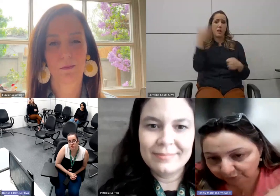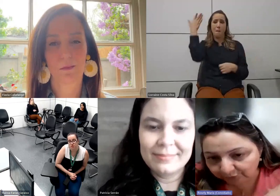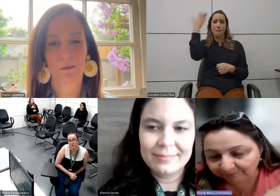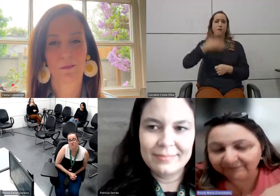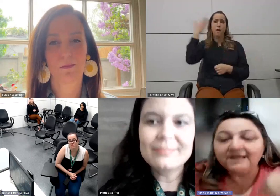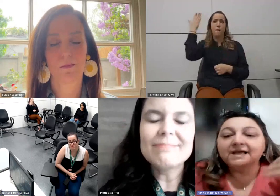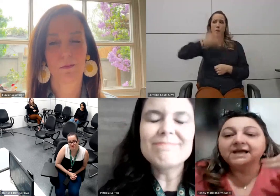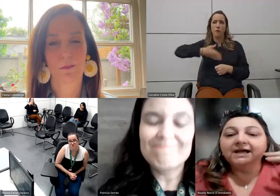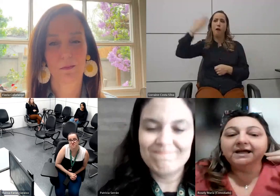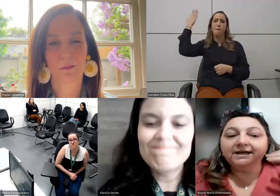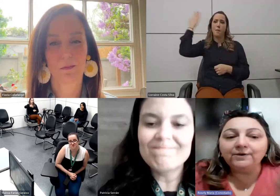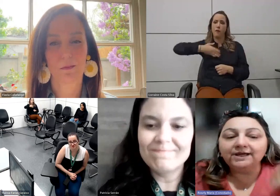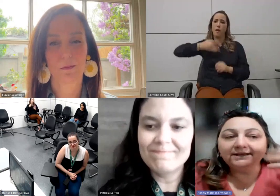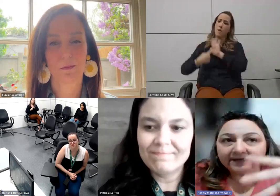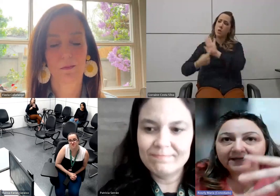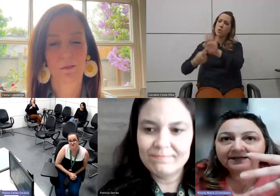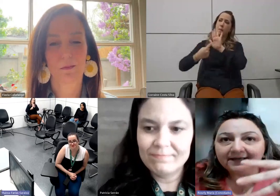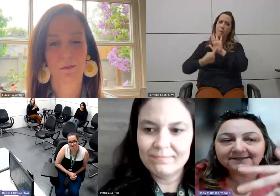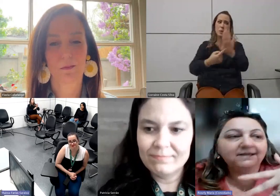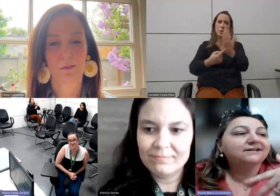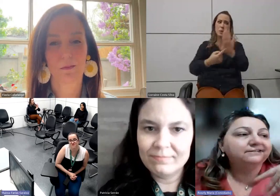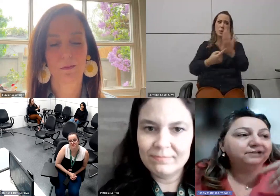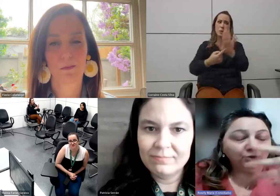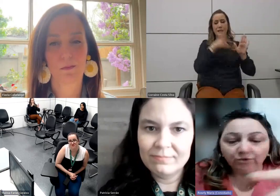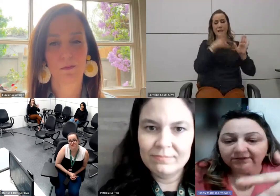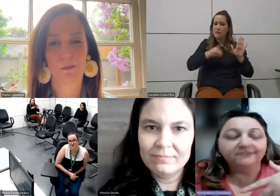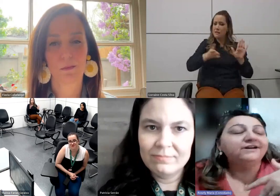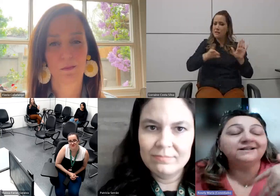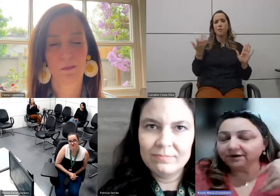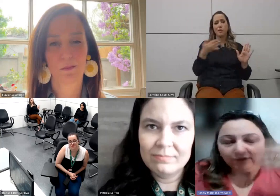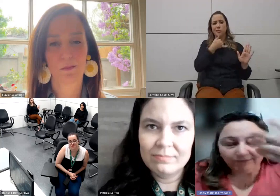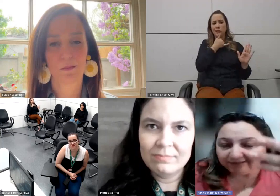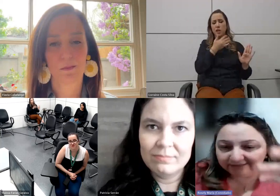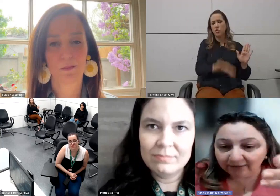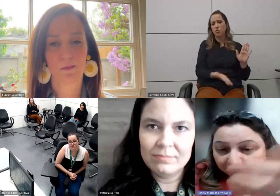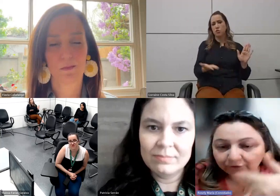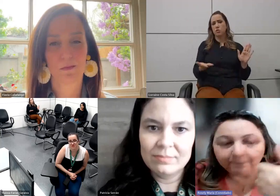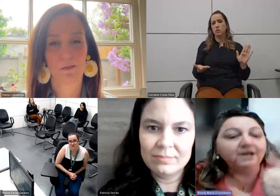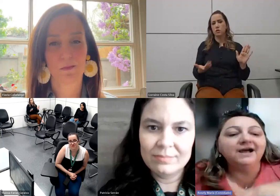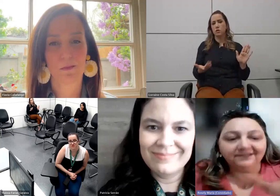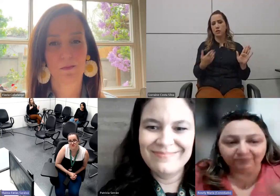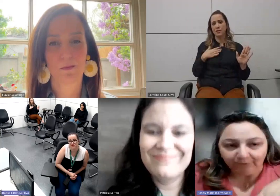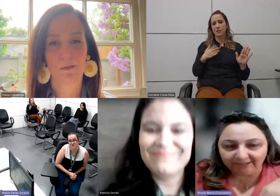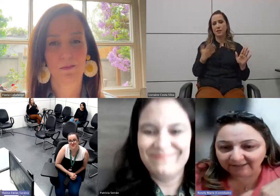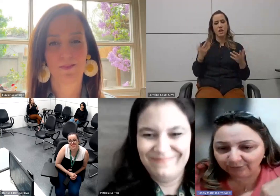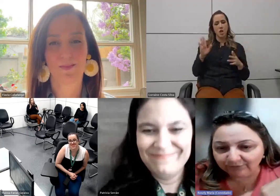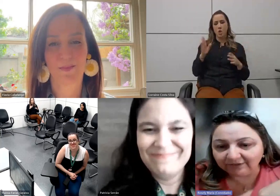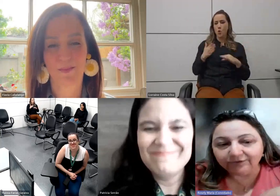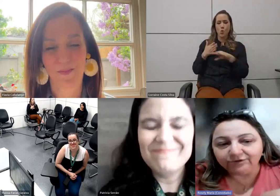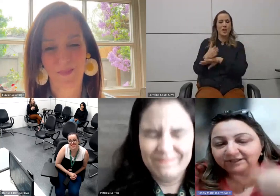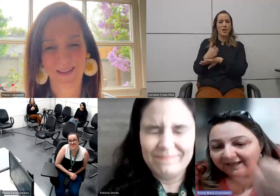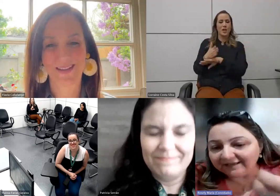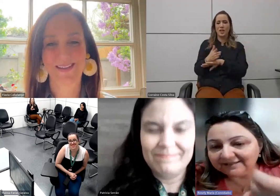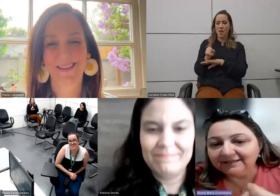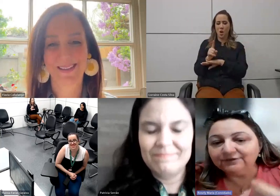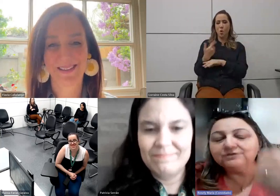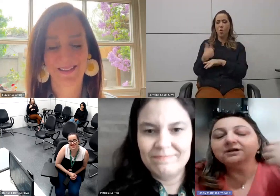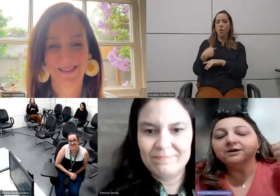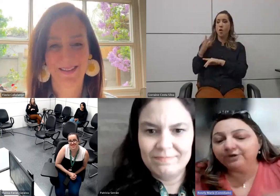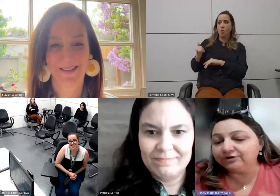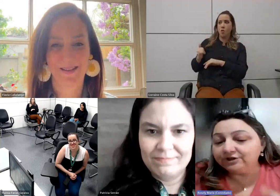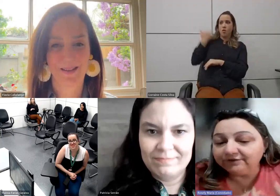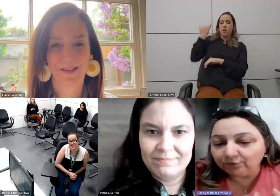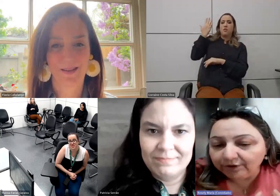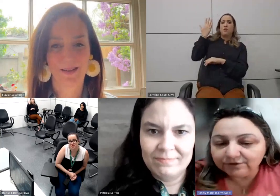tempo todo. Eu entrei nessa luta, na verdade, eu não entrei, eu fui atropelada por essa luta quando eu tinha 10